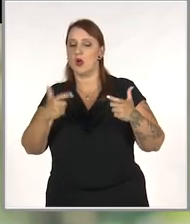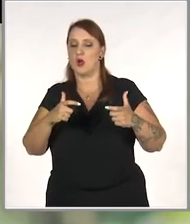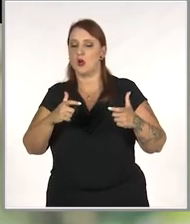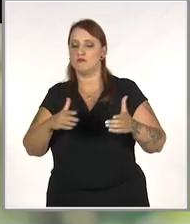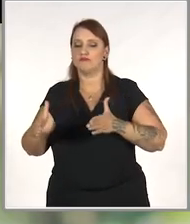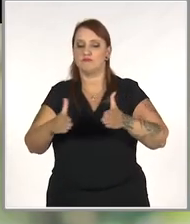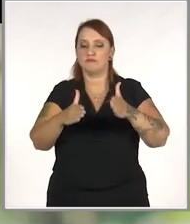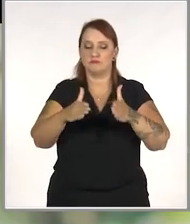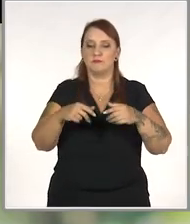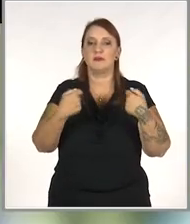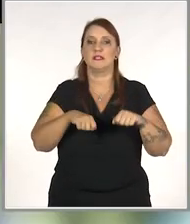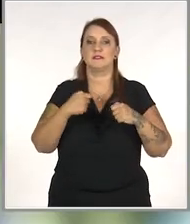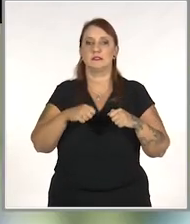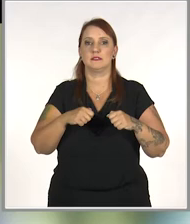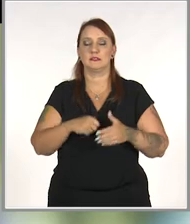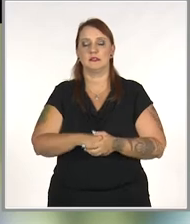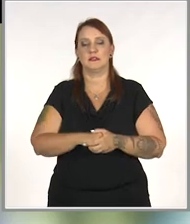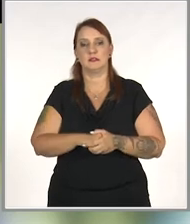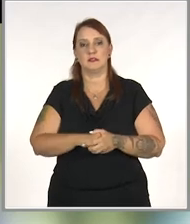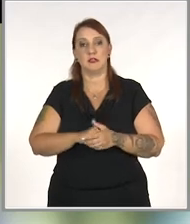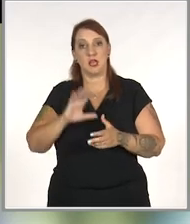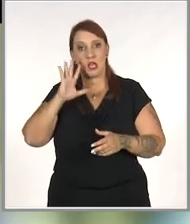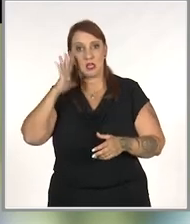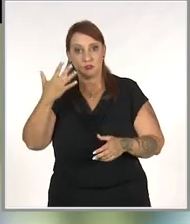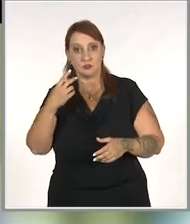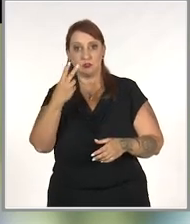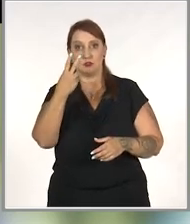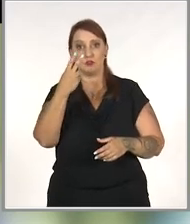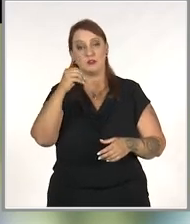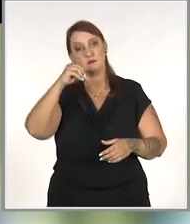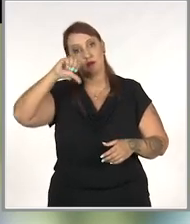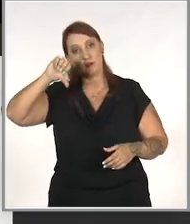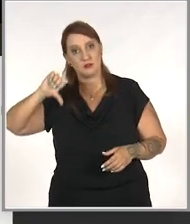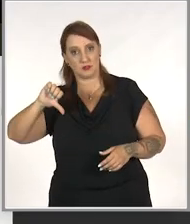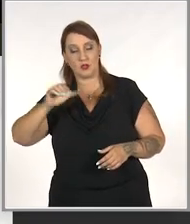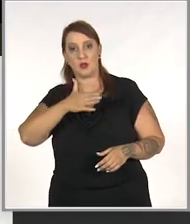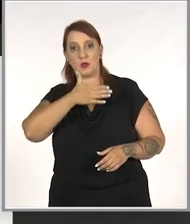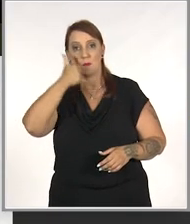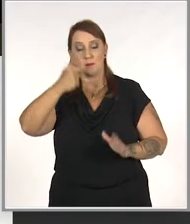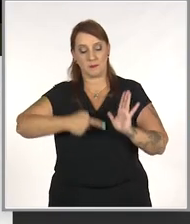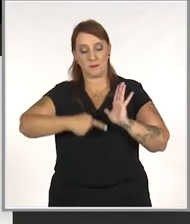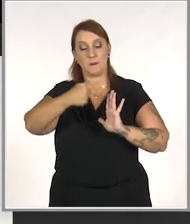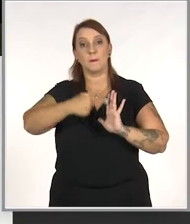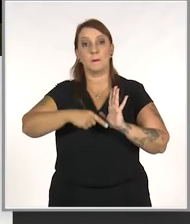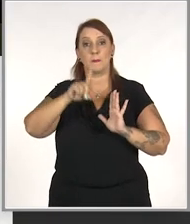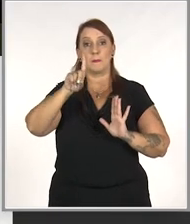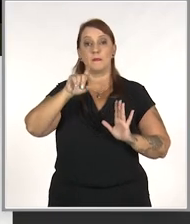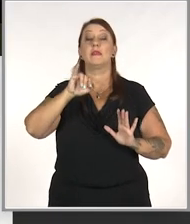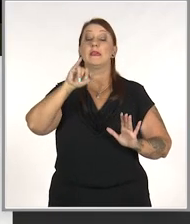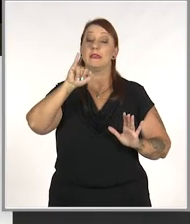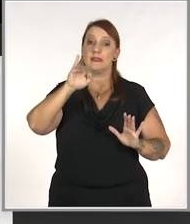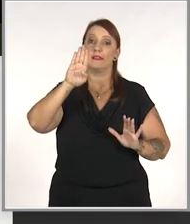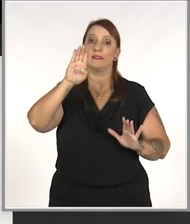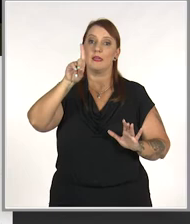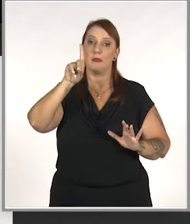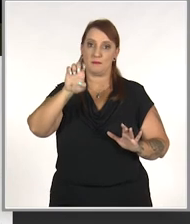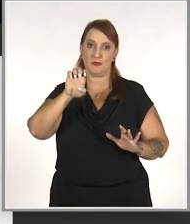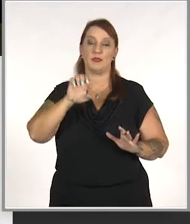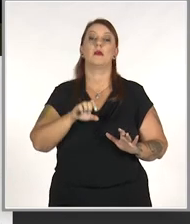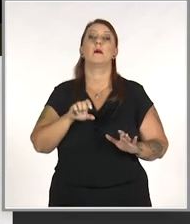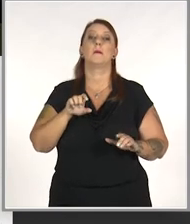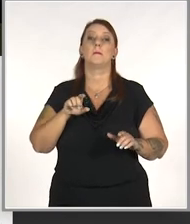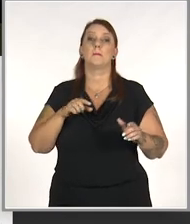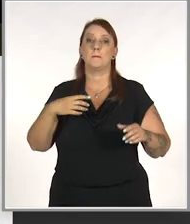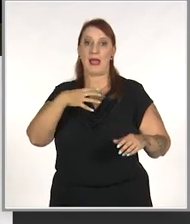realimentar esperanças. O resultado? Desde 2009, os melhores índices do IDEB da Bahia estão nos